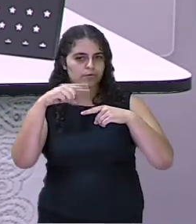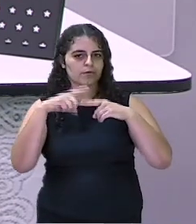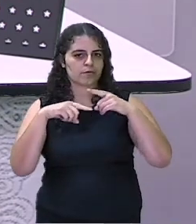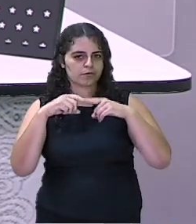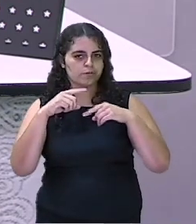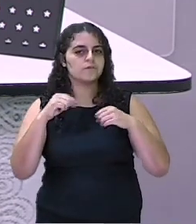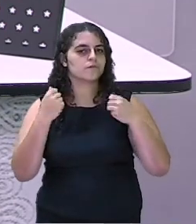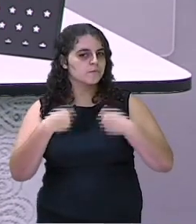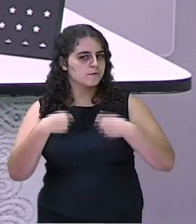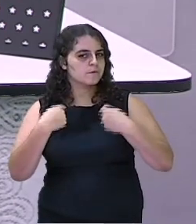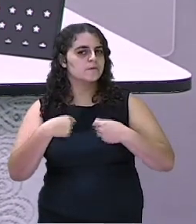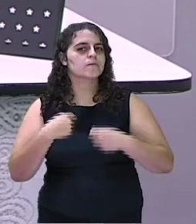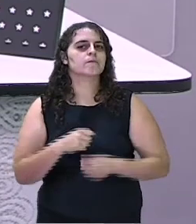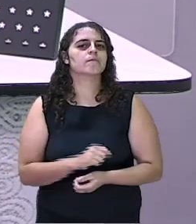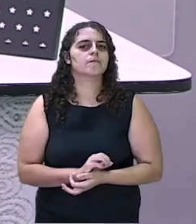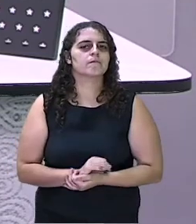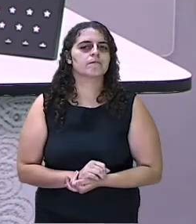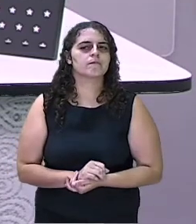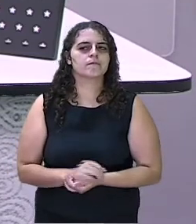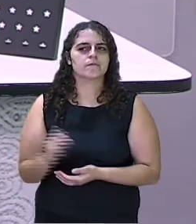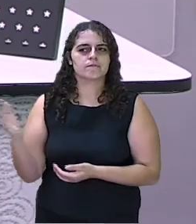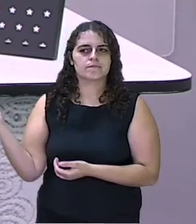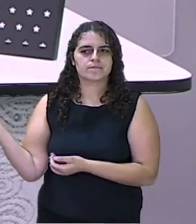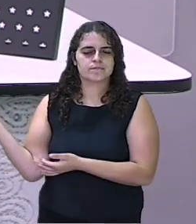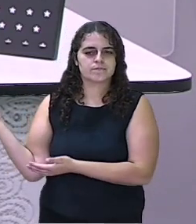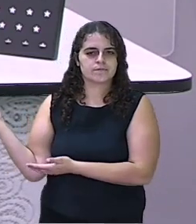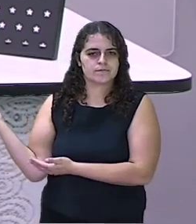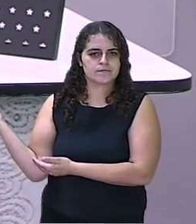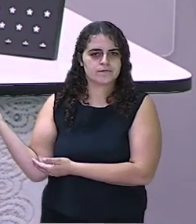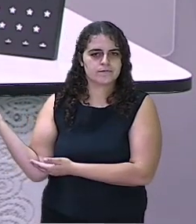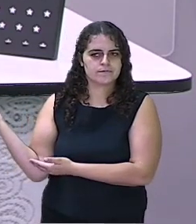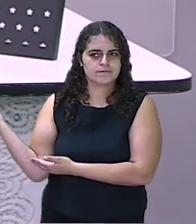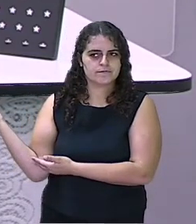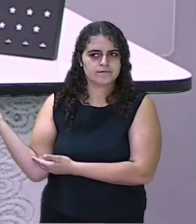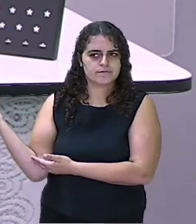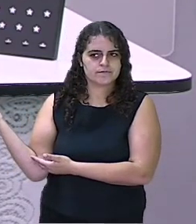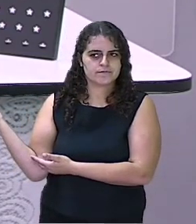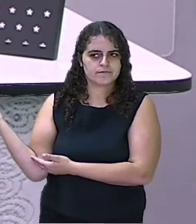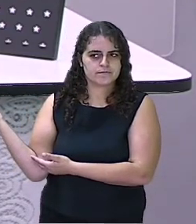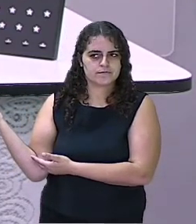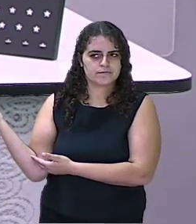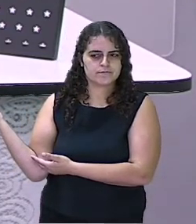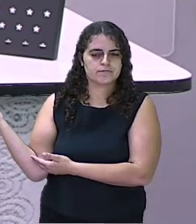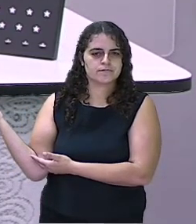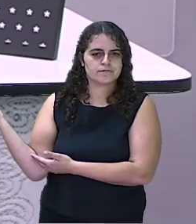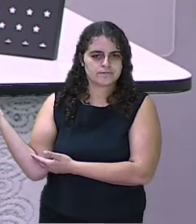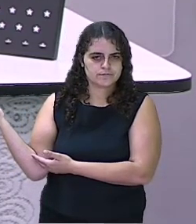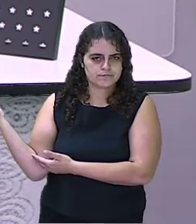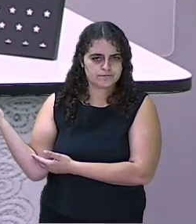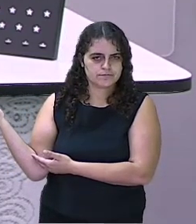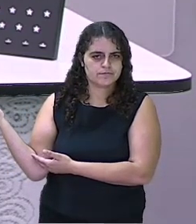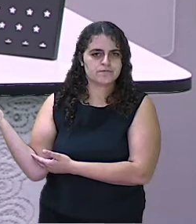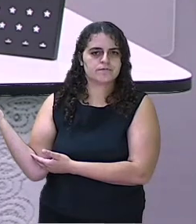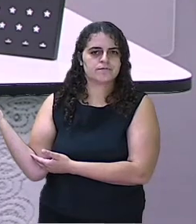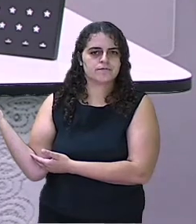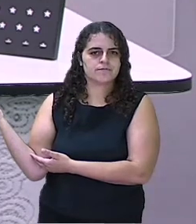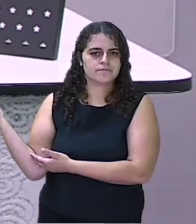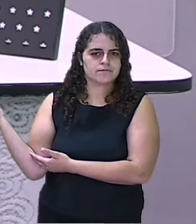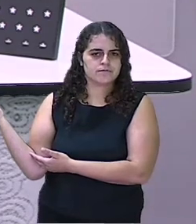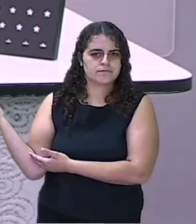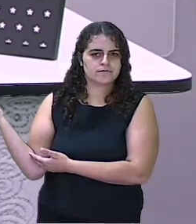materiais necessários. Materiais necessários. Ensinar a construir um brinquedo, mostrou.